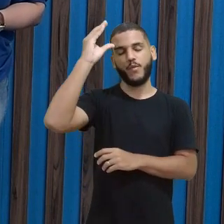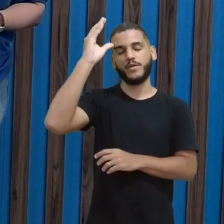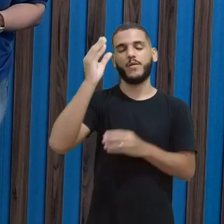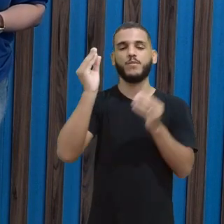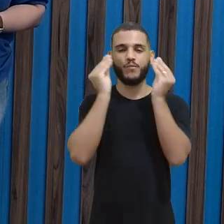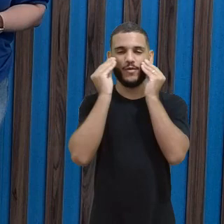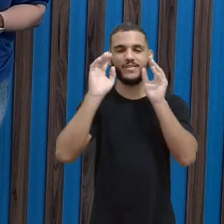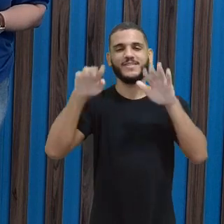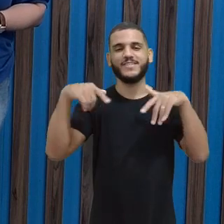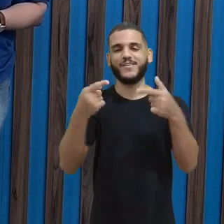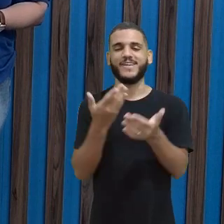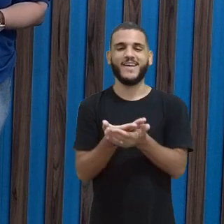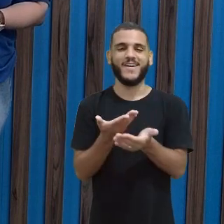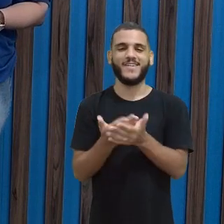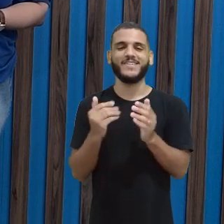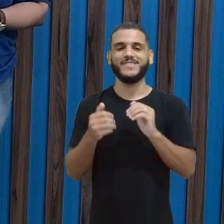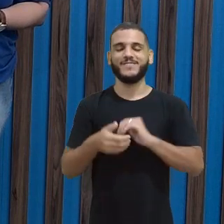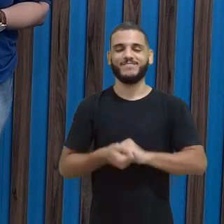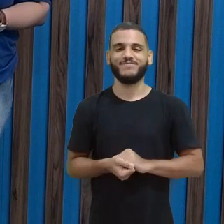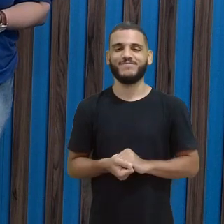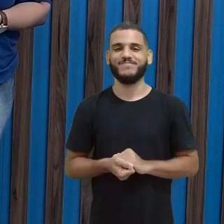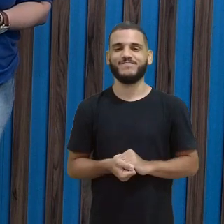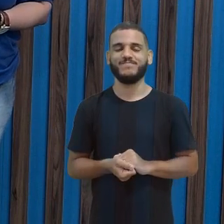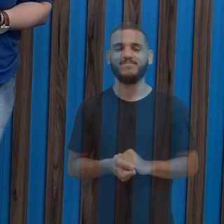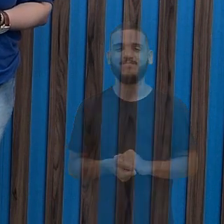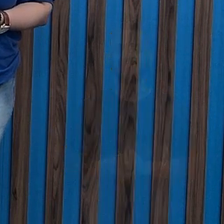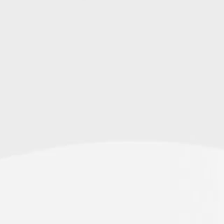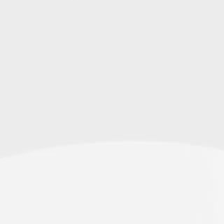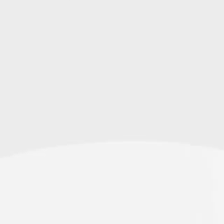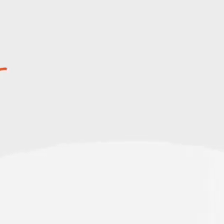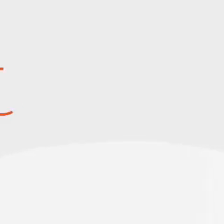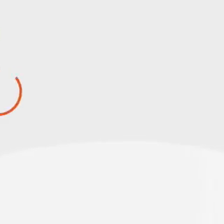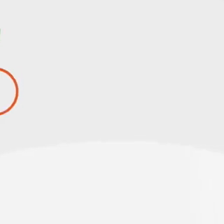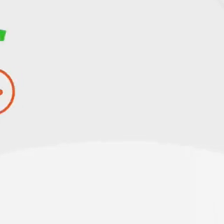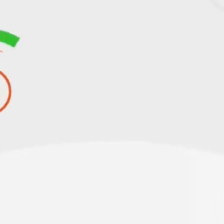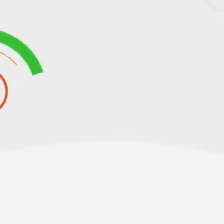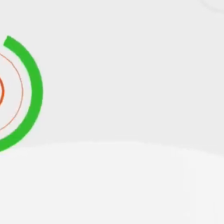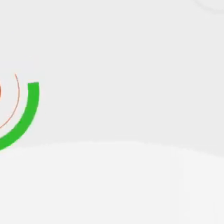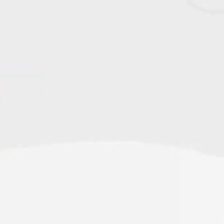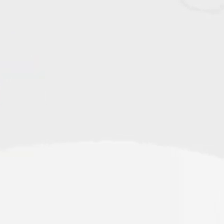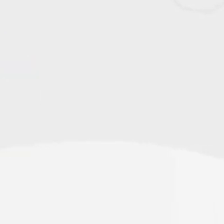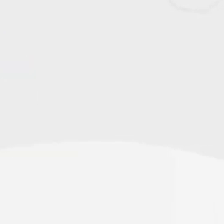Um beijo e até a próxima aula. Aguardo vocês. Tchau, tchau! Tchau,